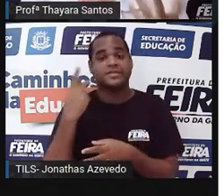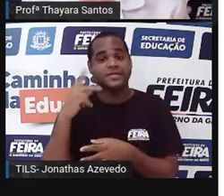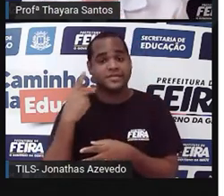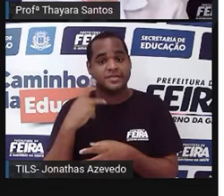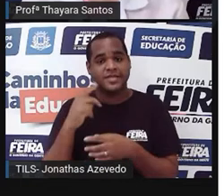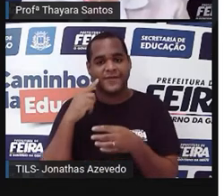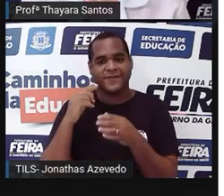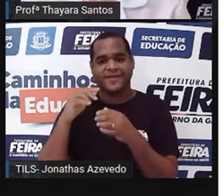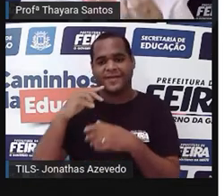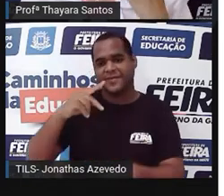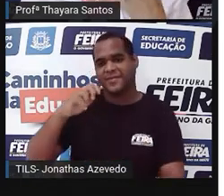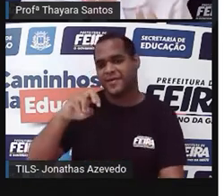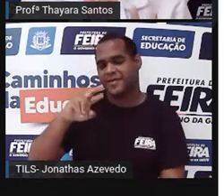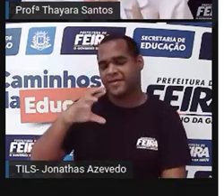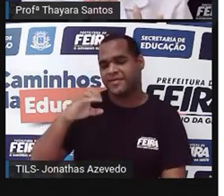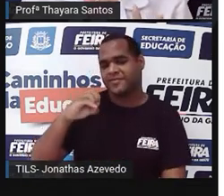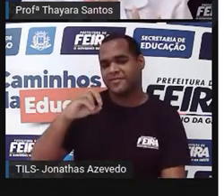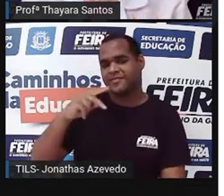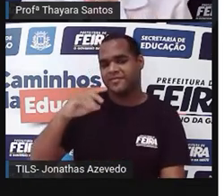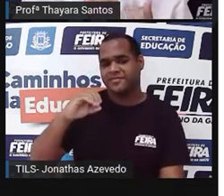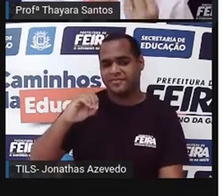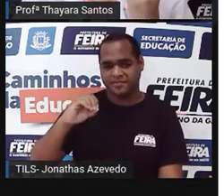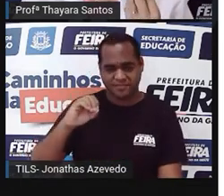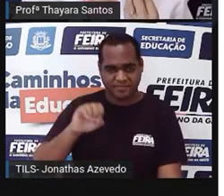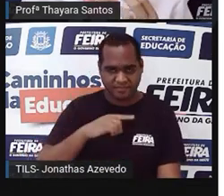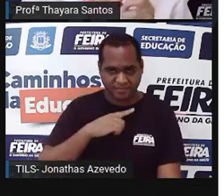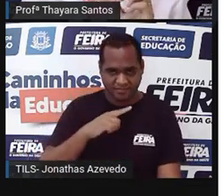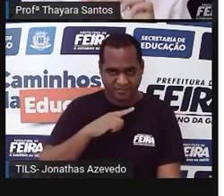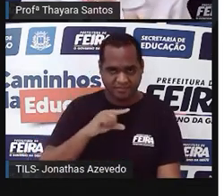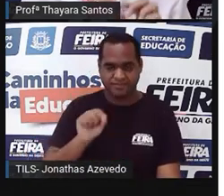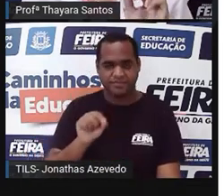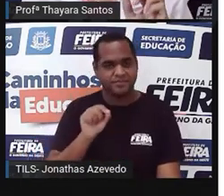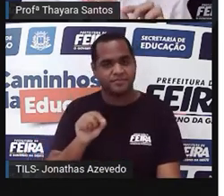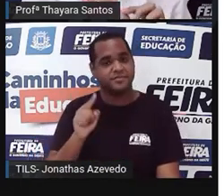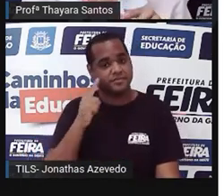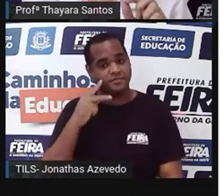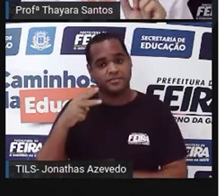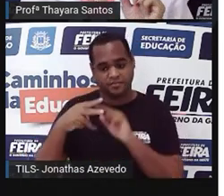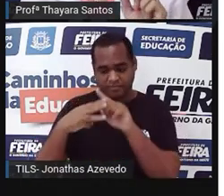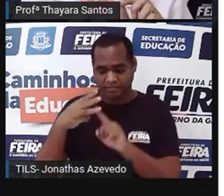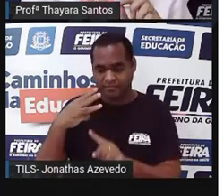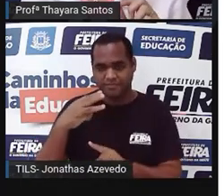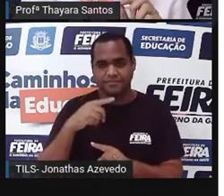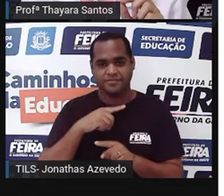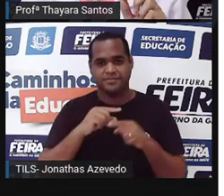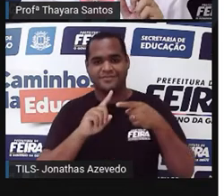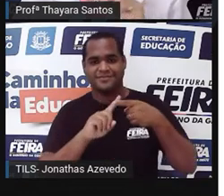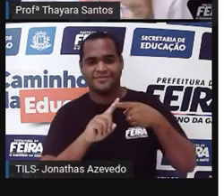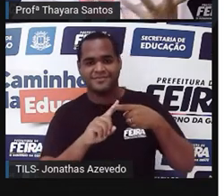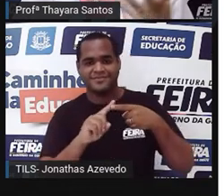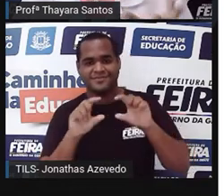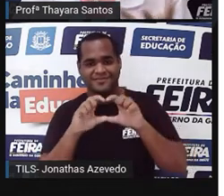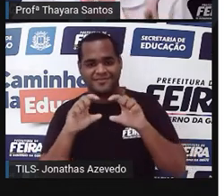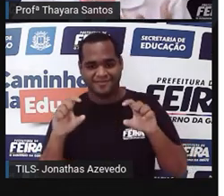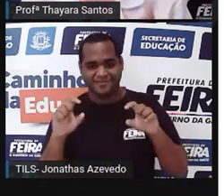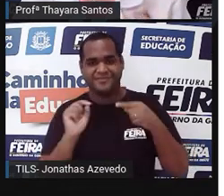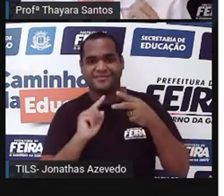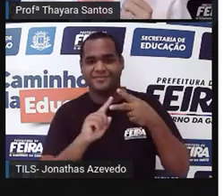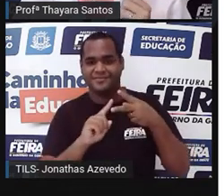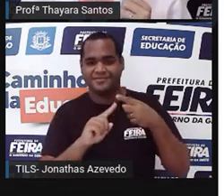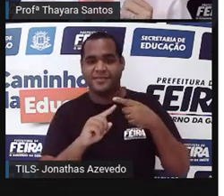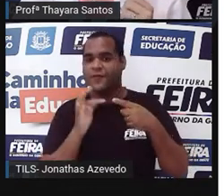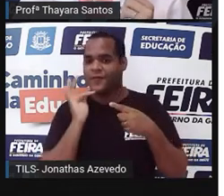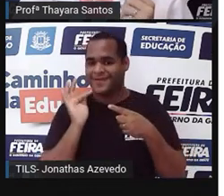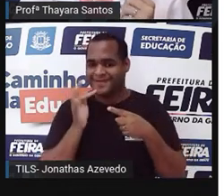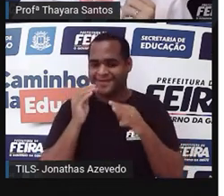de pericarpo. A parte suculenta do fruto, o pericarpo, ele é dividido em três partes. O epicarpo, que é a parte da casca, da